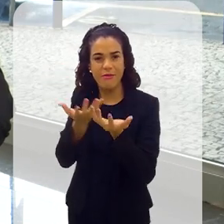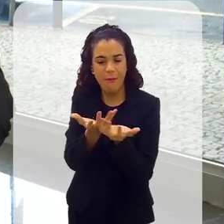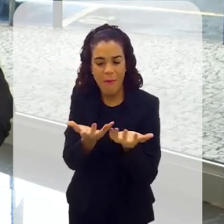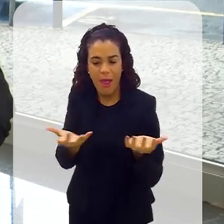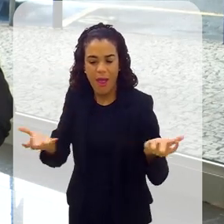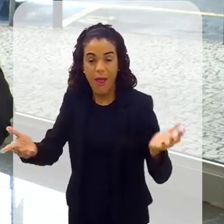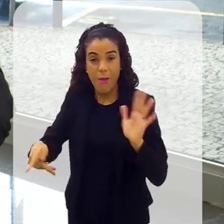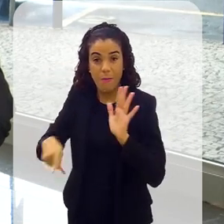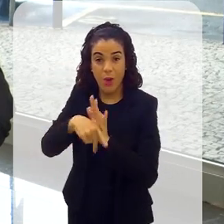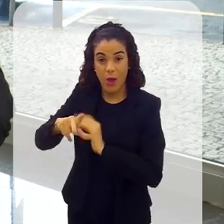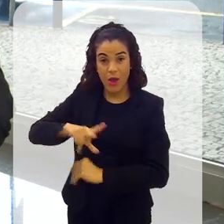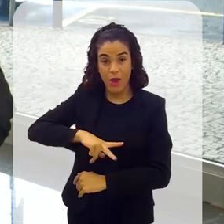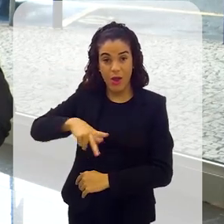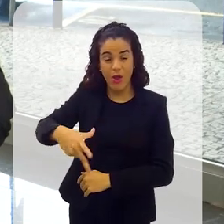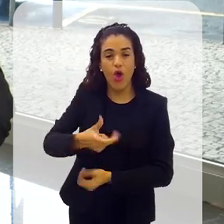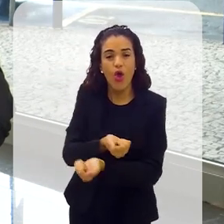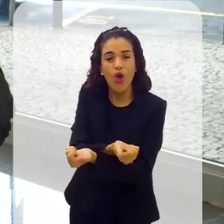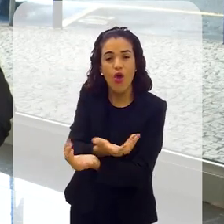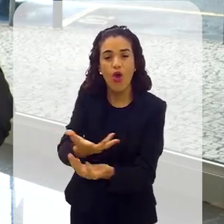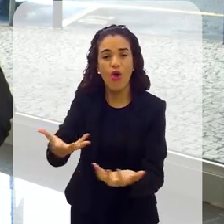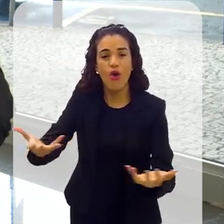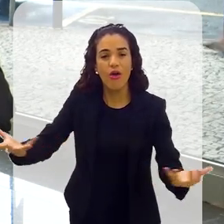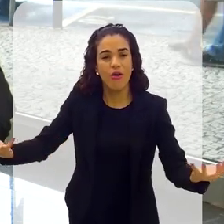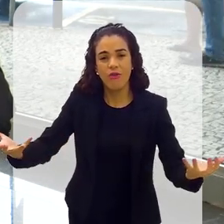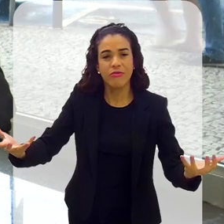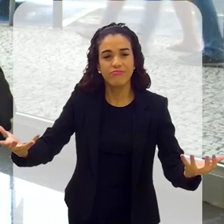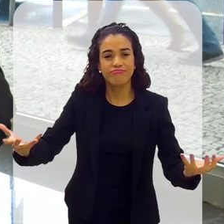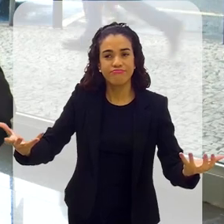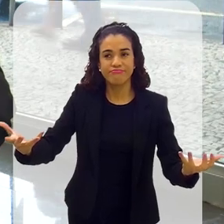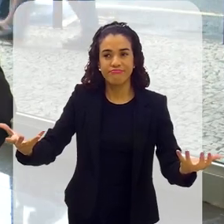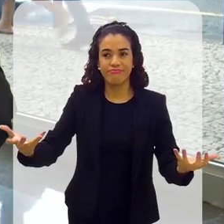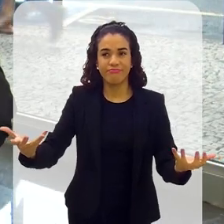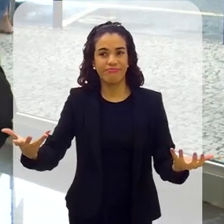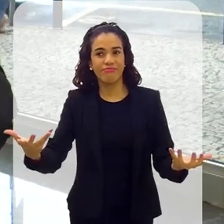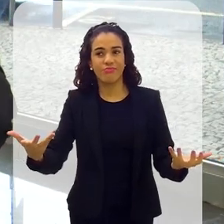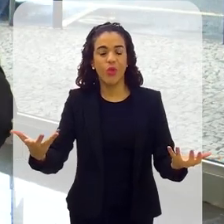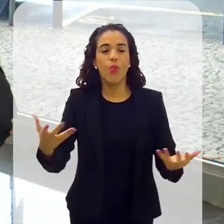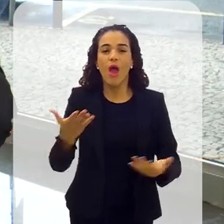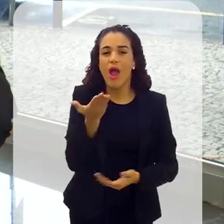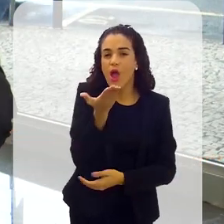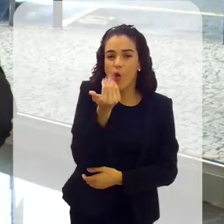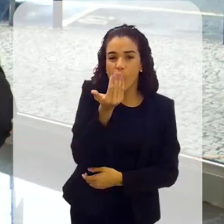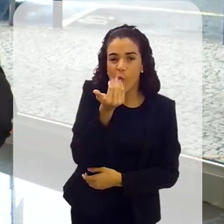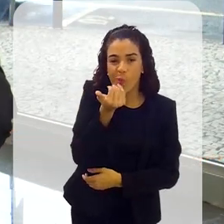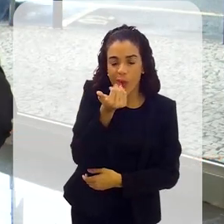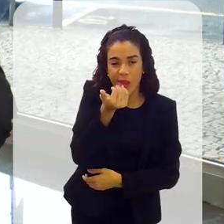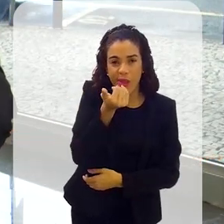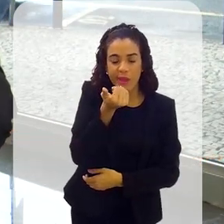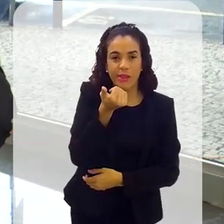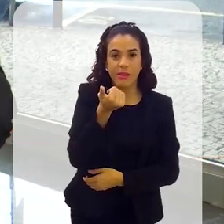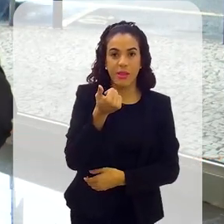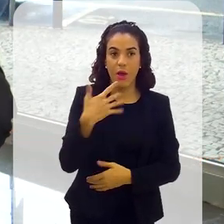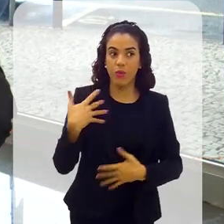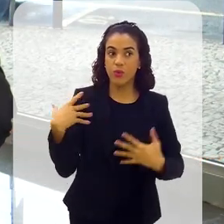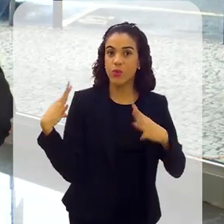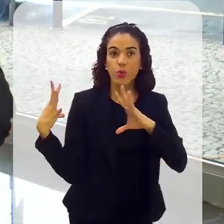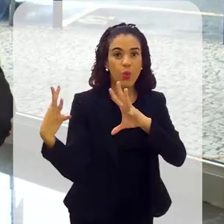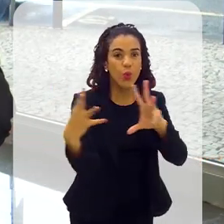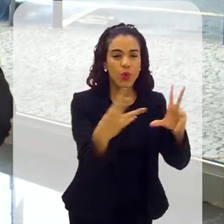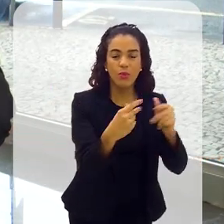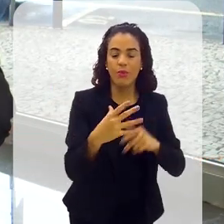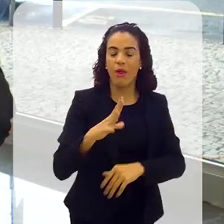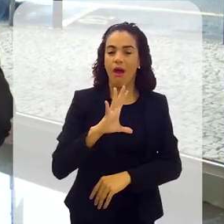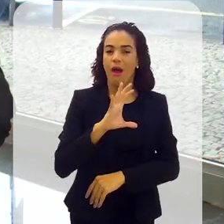eventos portugueses, em que se oferecia uma cepipe, uma comida bastante